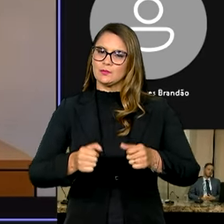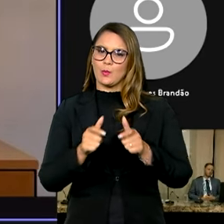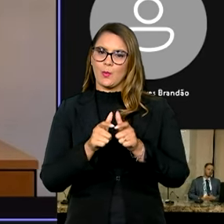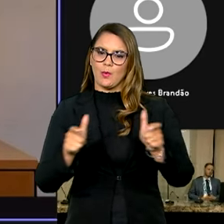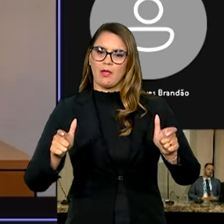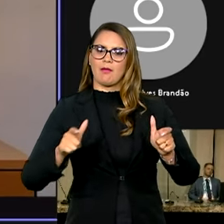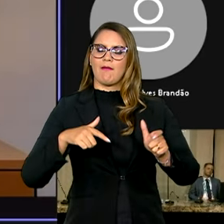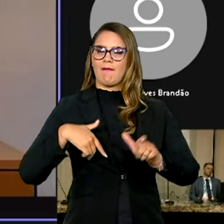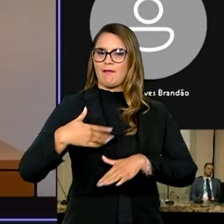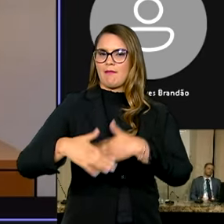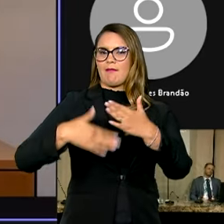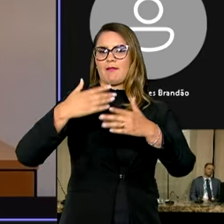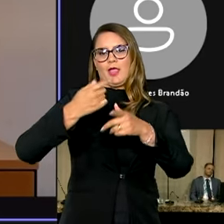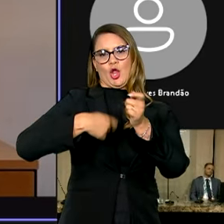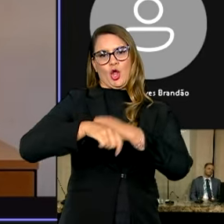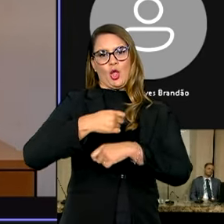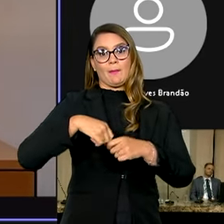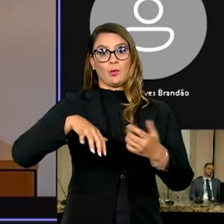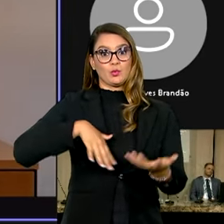econômico sustentável.